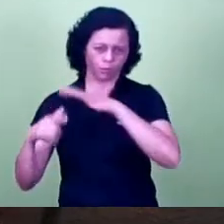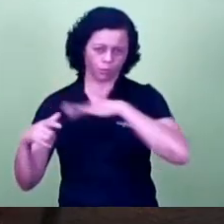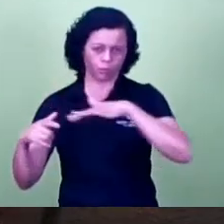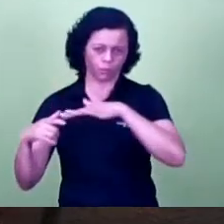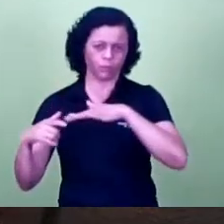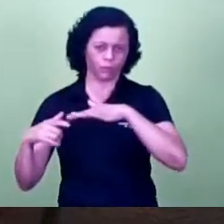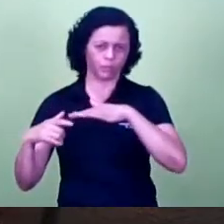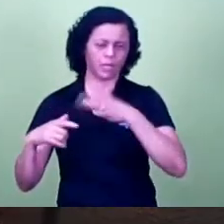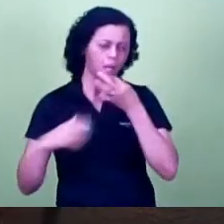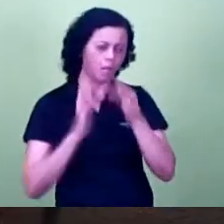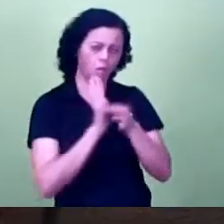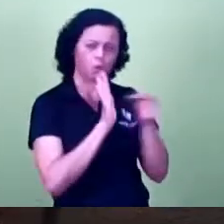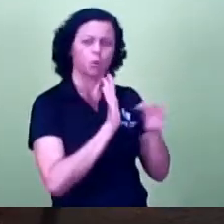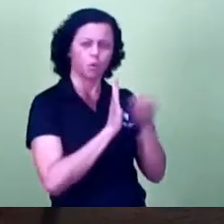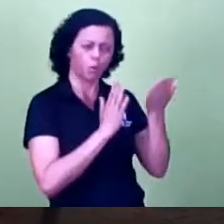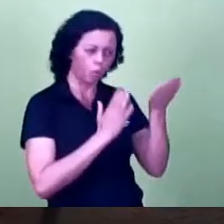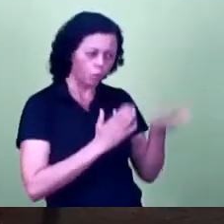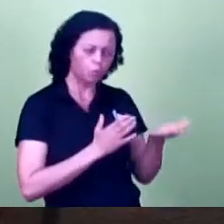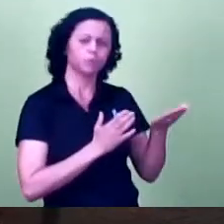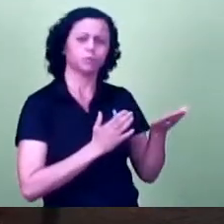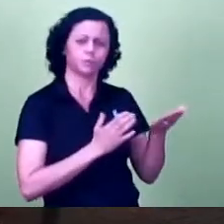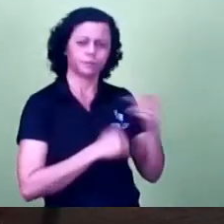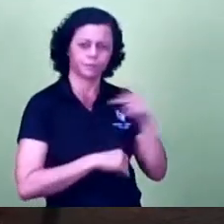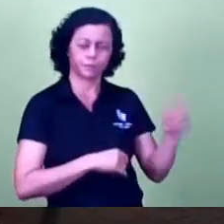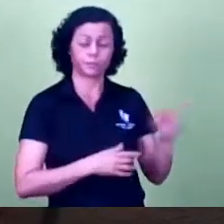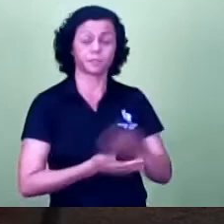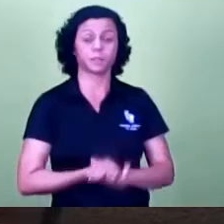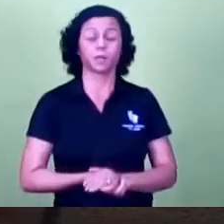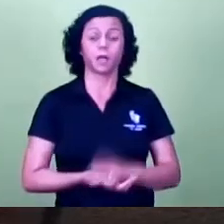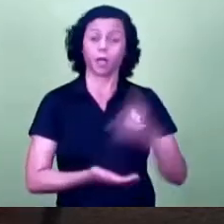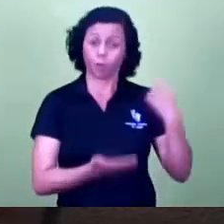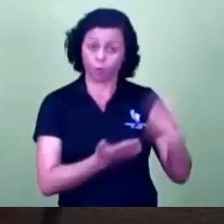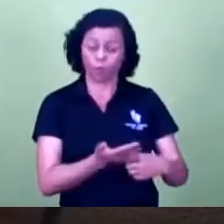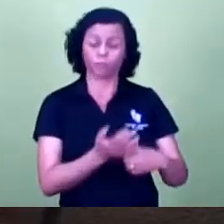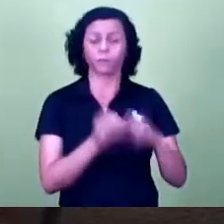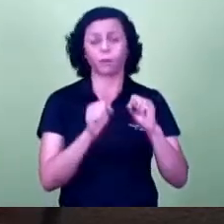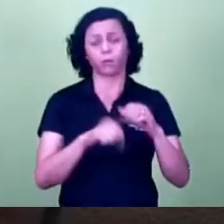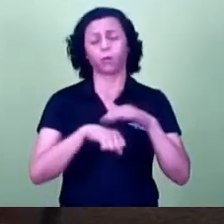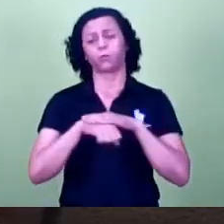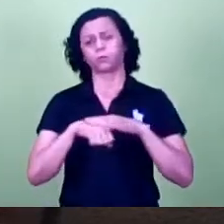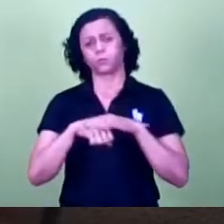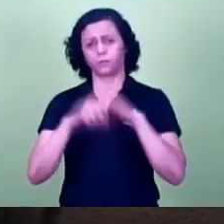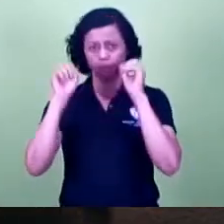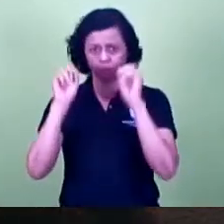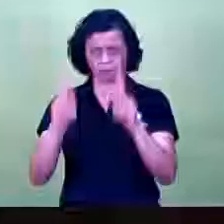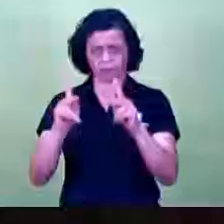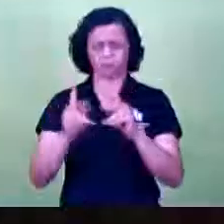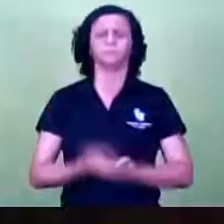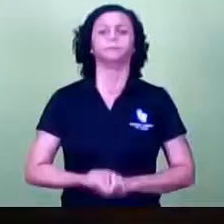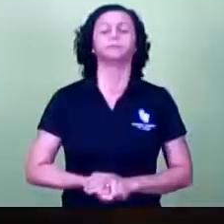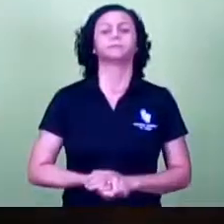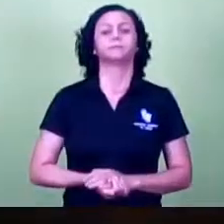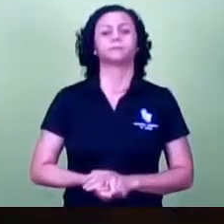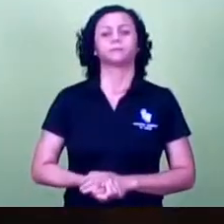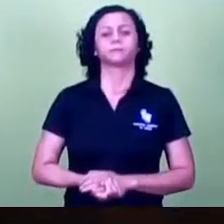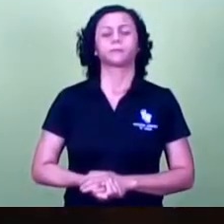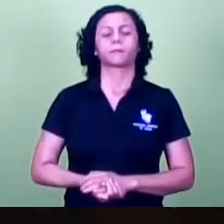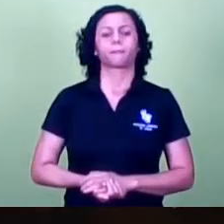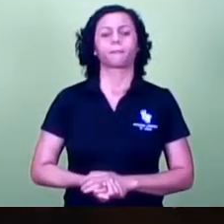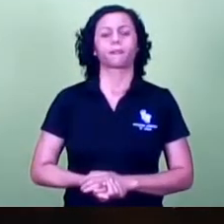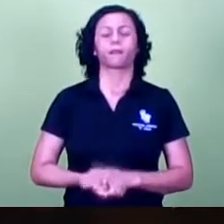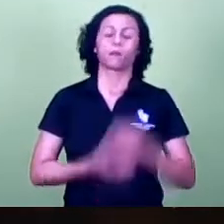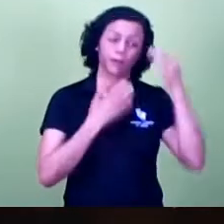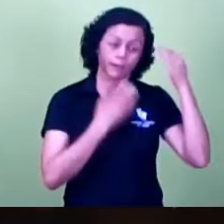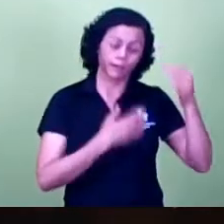demandas lá do bairro, e depois de confirmado isso aí, a gente pode conversar, ok? Agradeço a vossa excelência a preocupação.